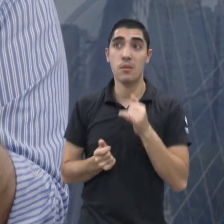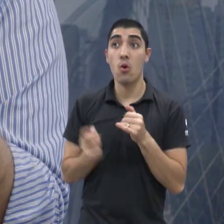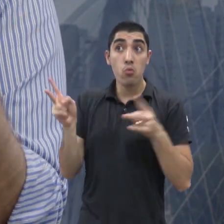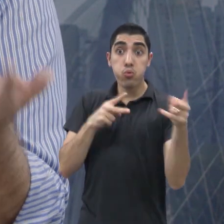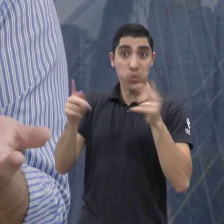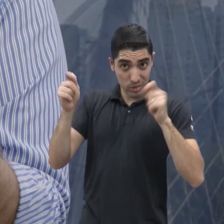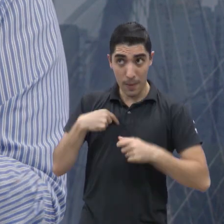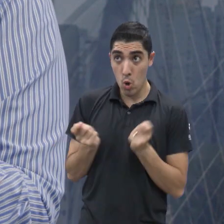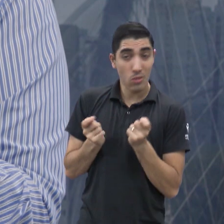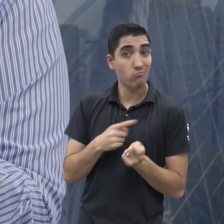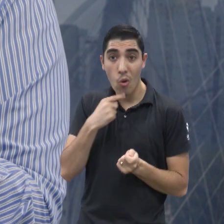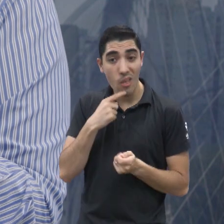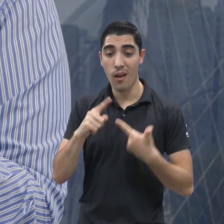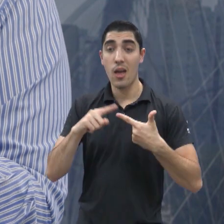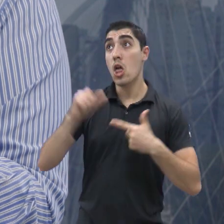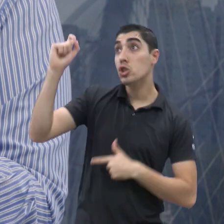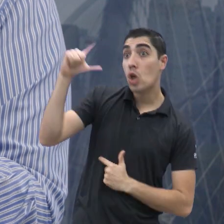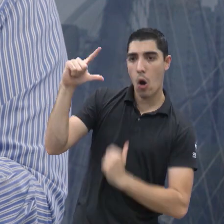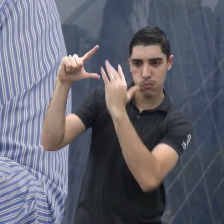fica um excedente de energia.